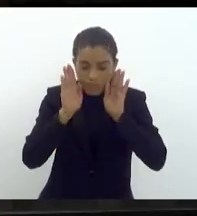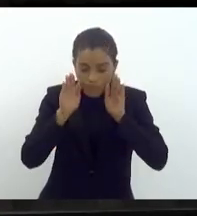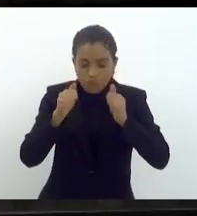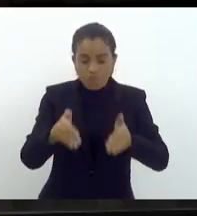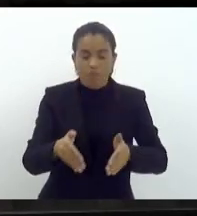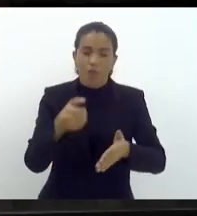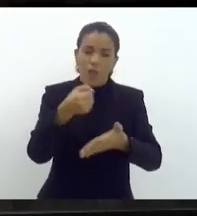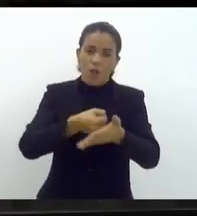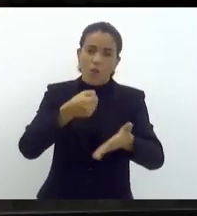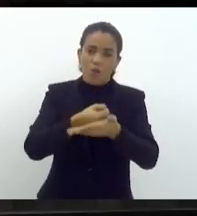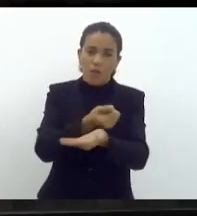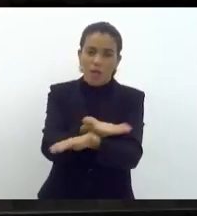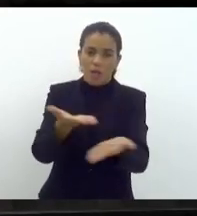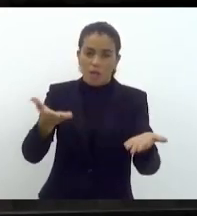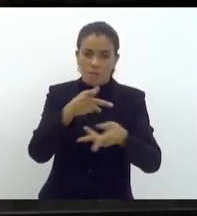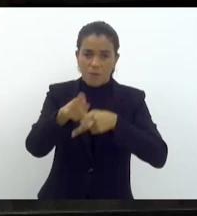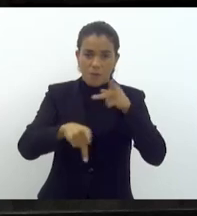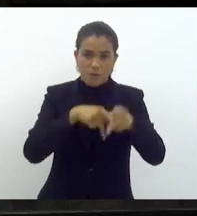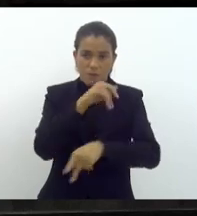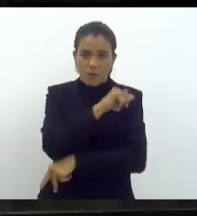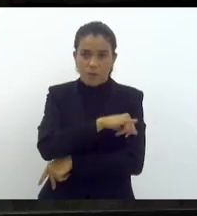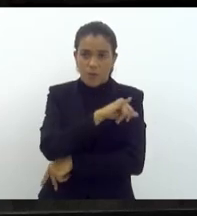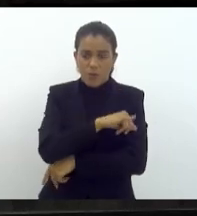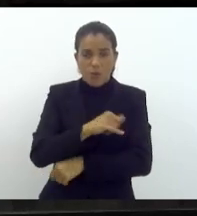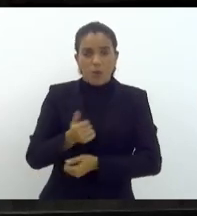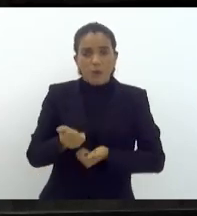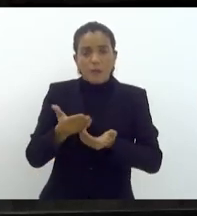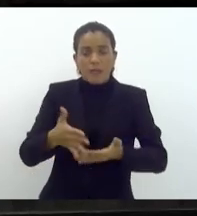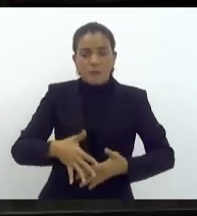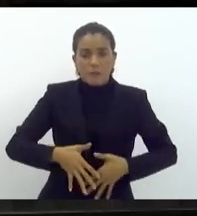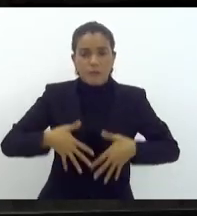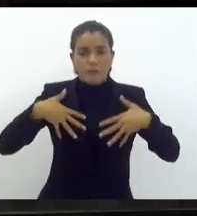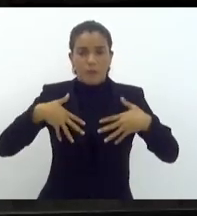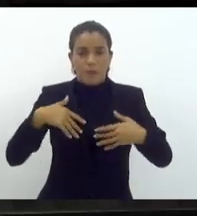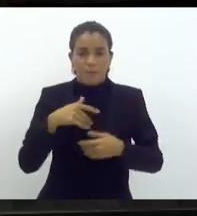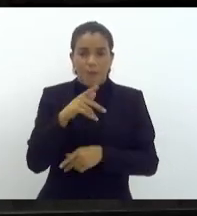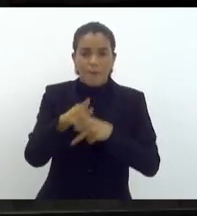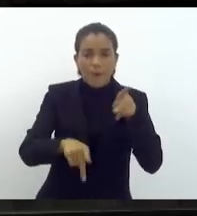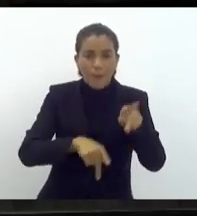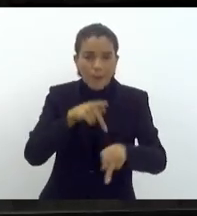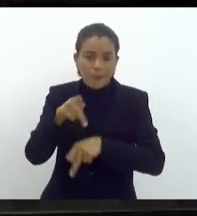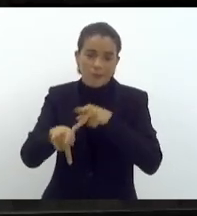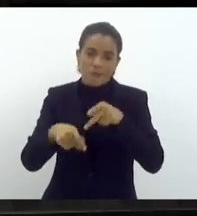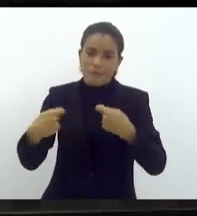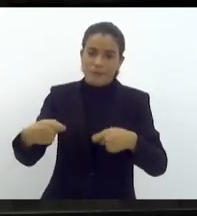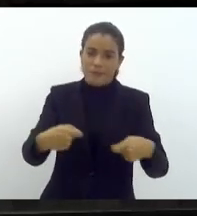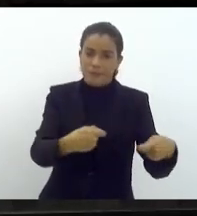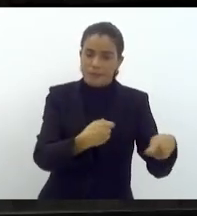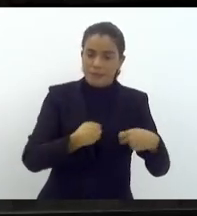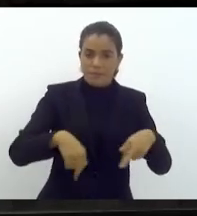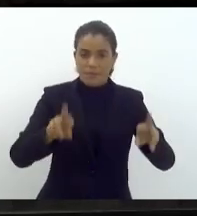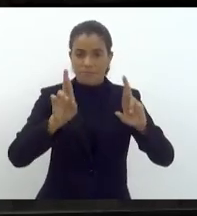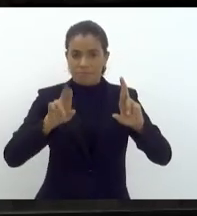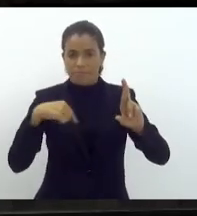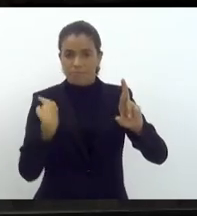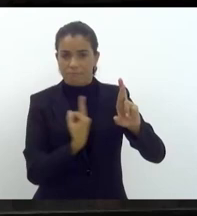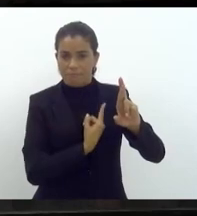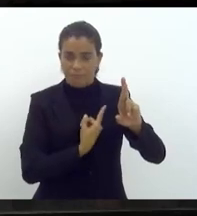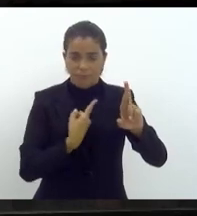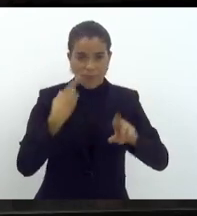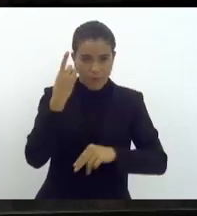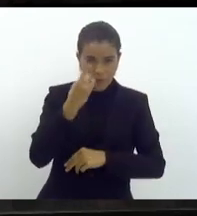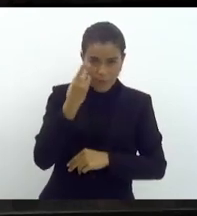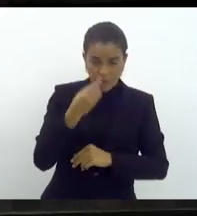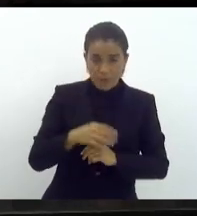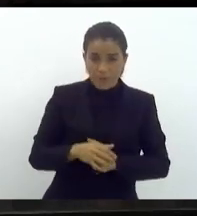em lutar pela população do Estado do Rio de Janeiro, trazer dignidade para o povo que o povo tanto precisa, tanto espera da gente. Eu tenho